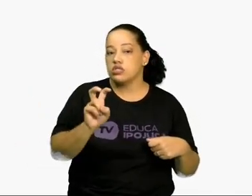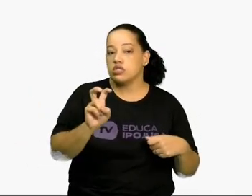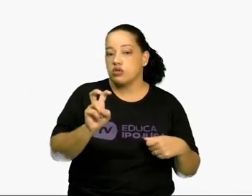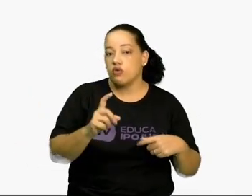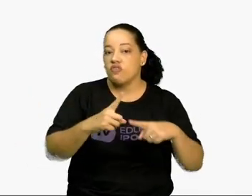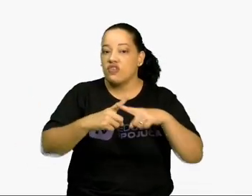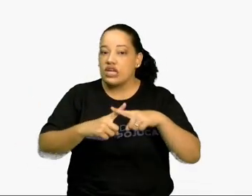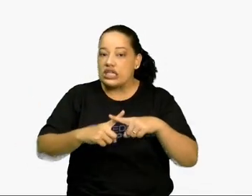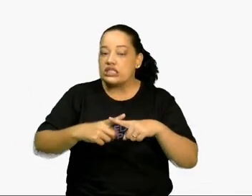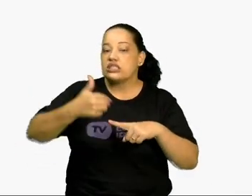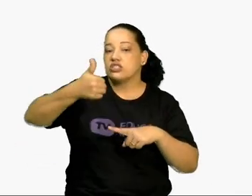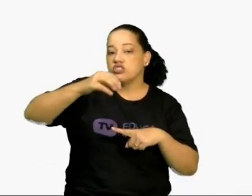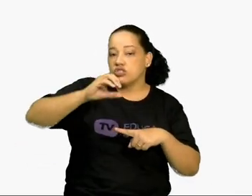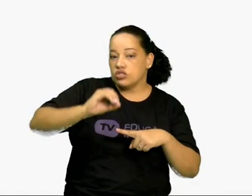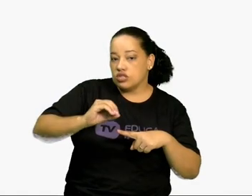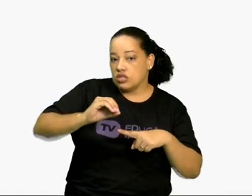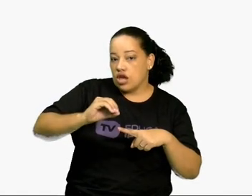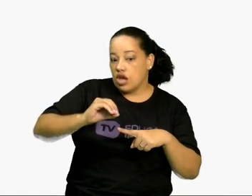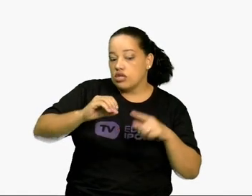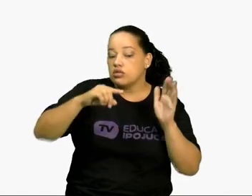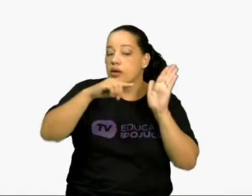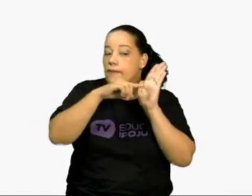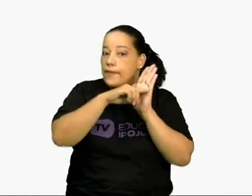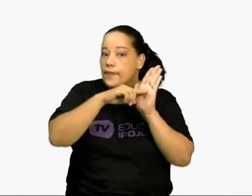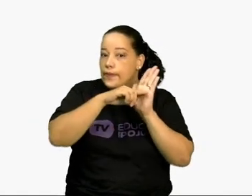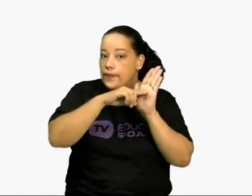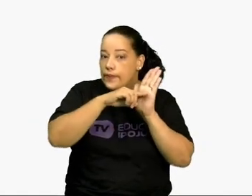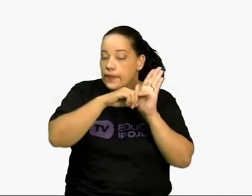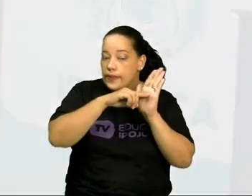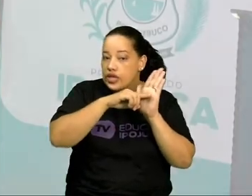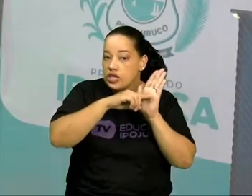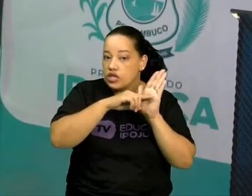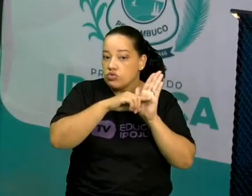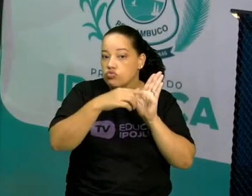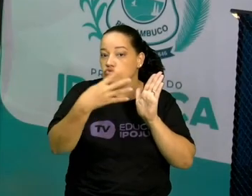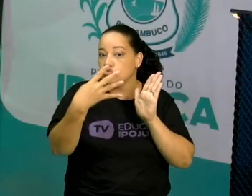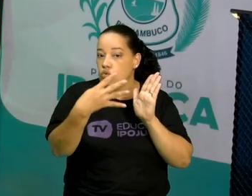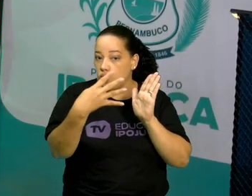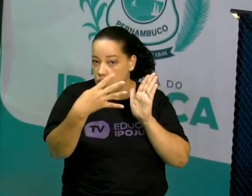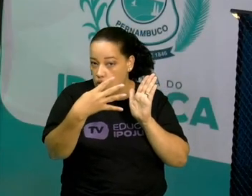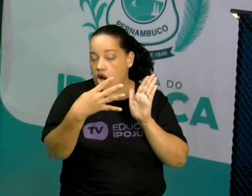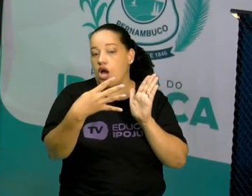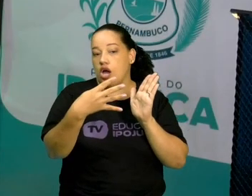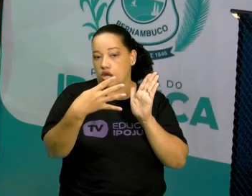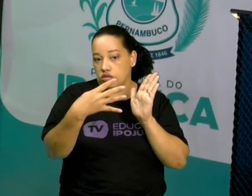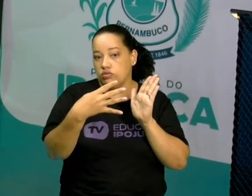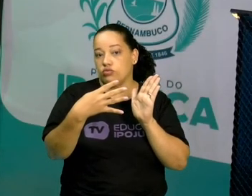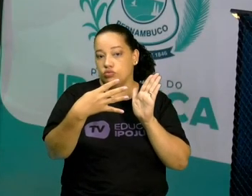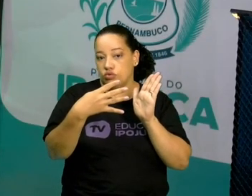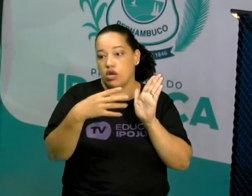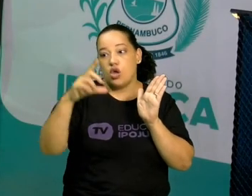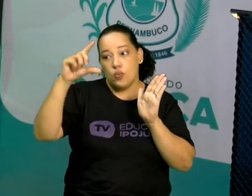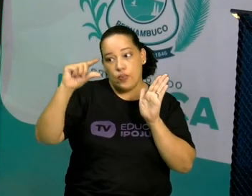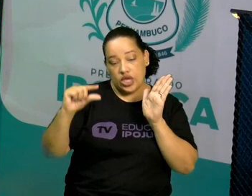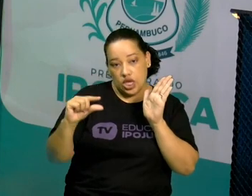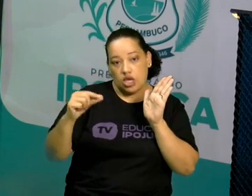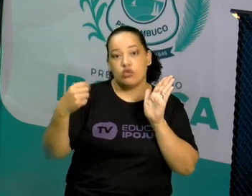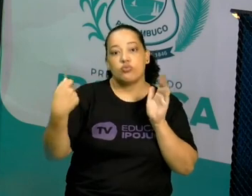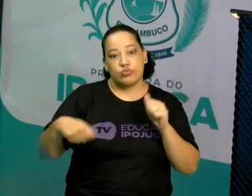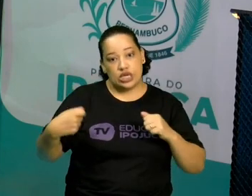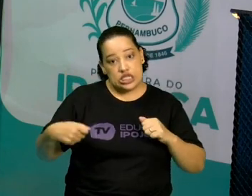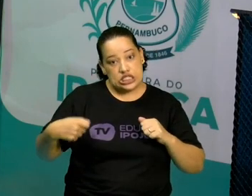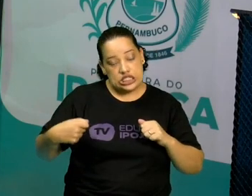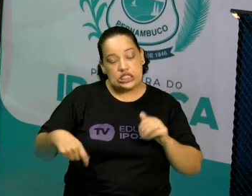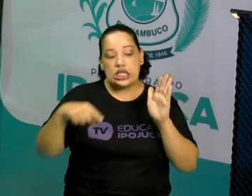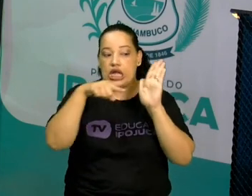elevado a menos 4. Lembre-se, número pequeno, expoente negativo. Como ficaria